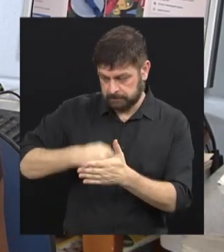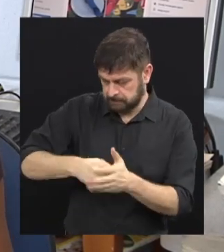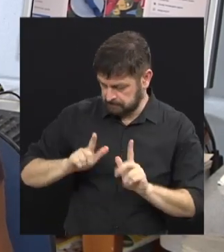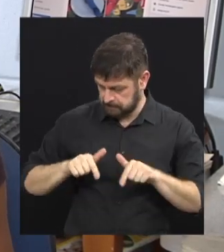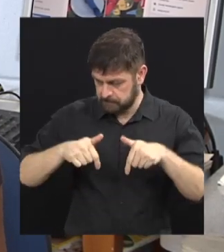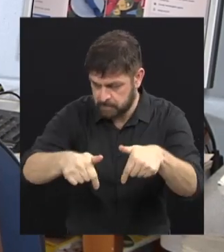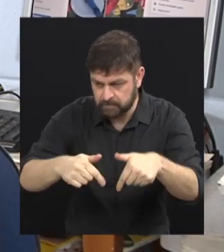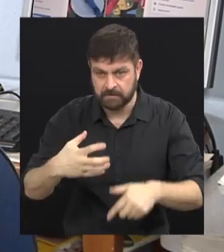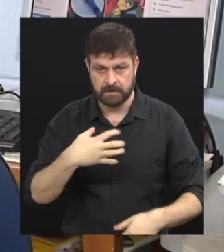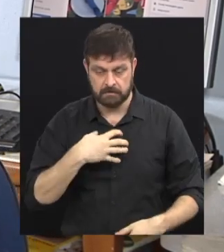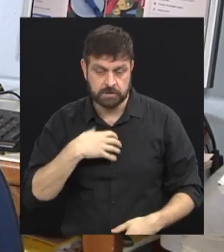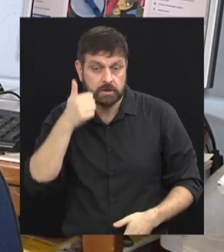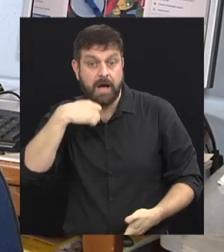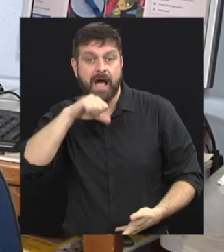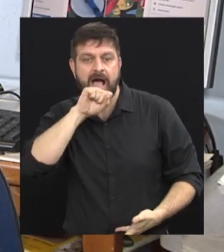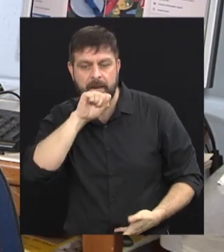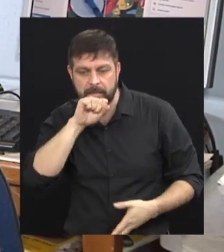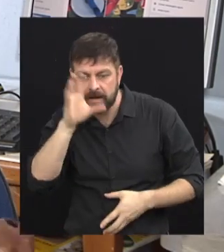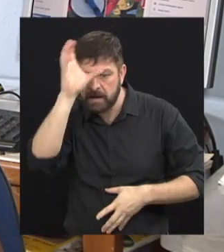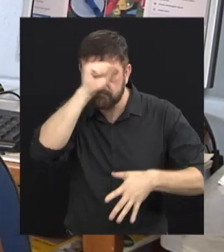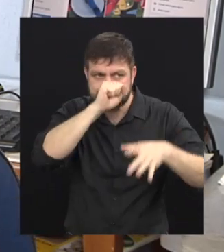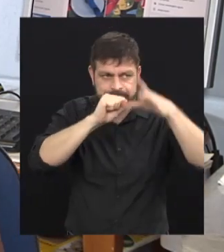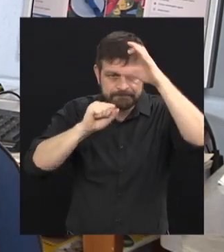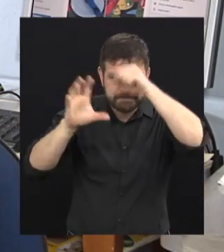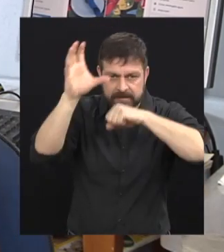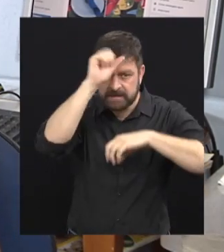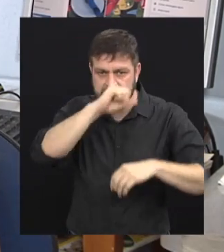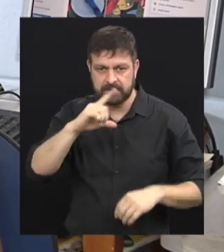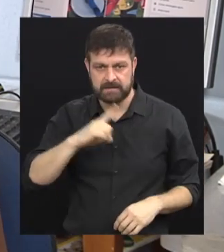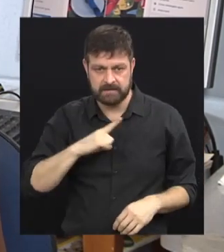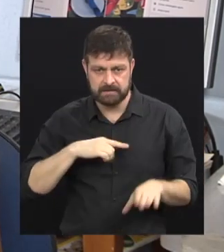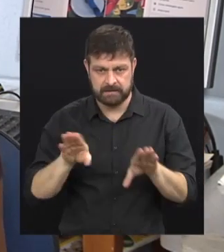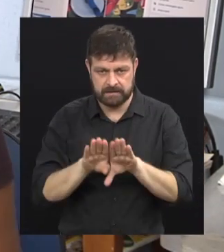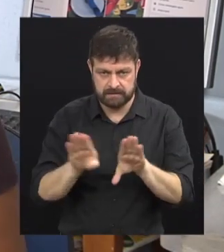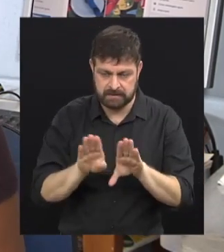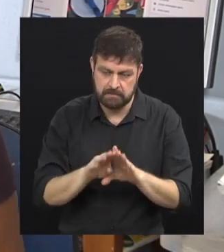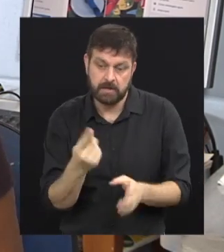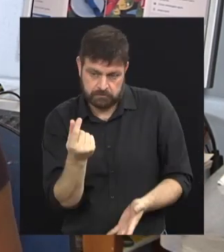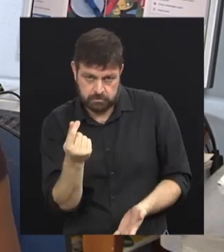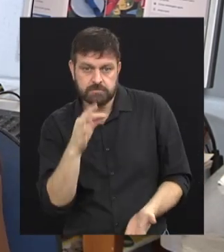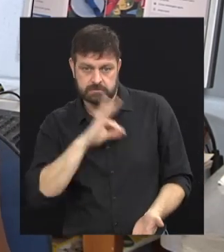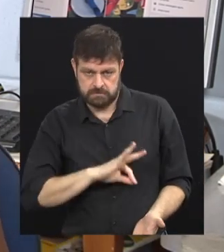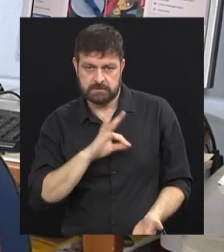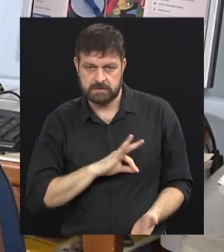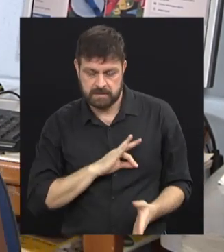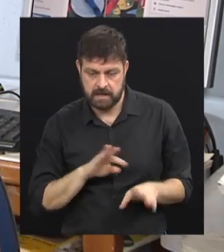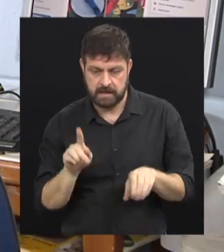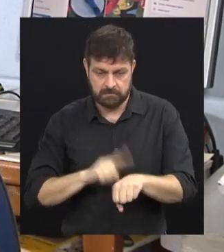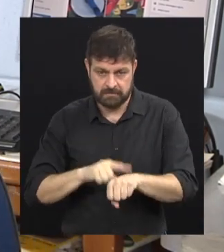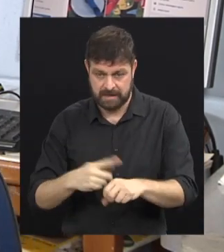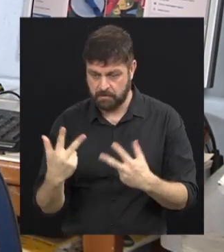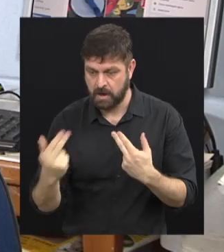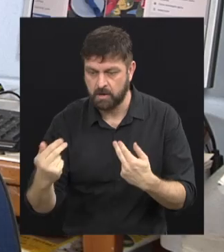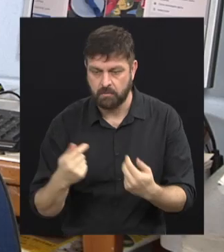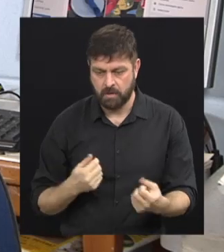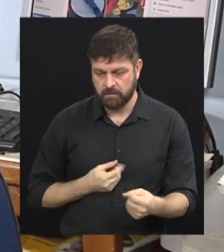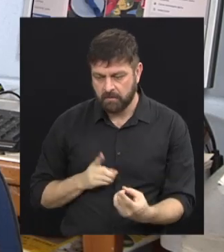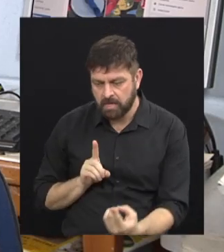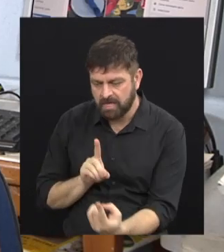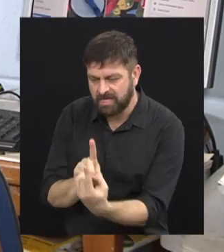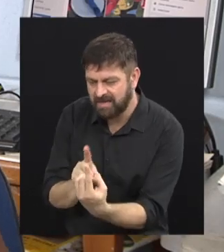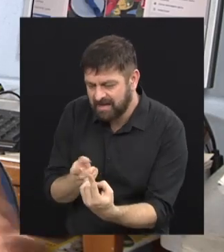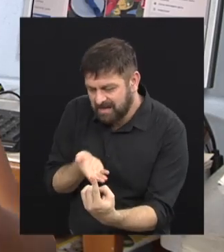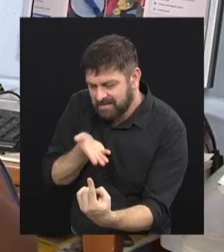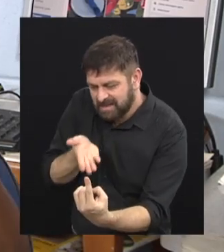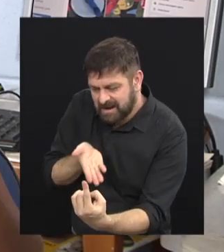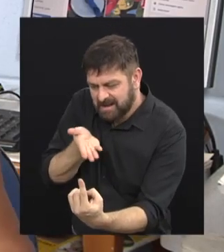É uma forma das mães, também, aprenderem e ter uma fonte de renda. E, ao mesmo tempo, é uma terapia, né? Porque